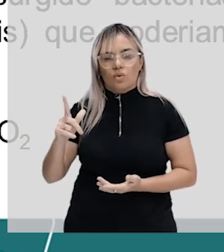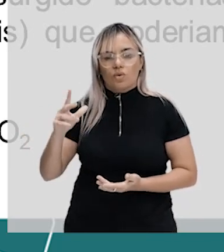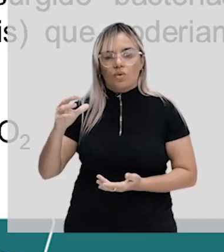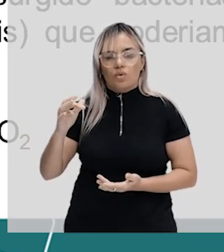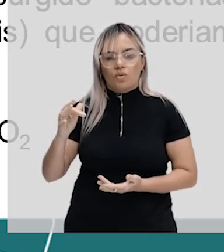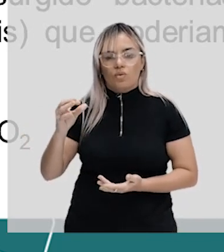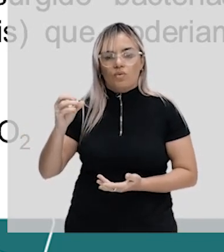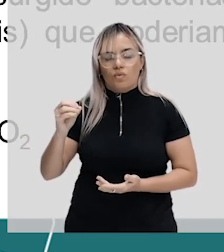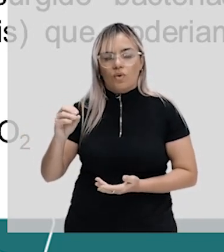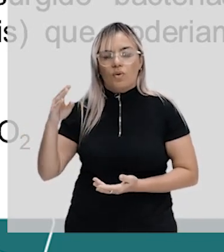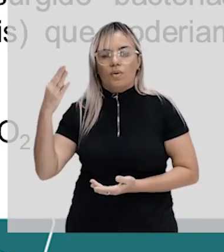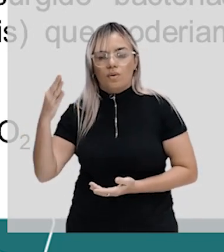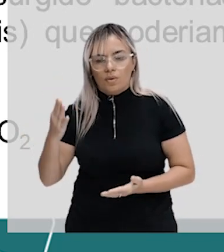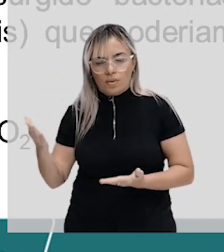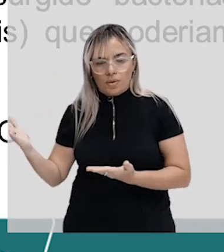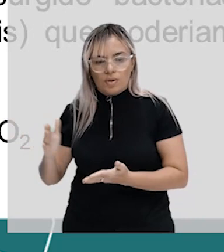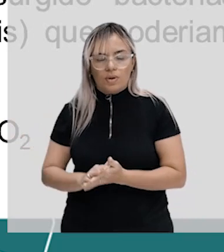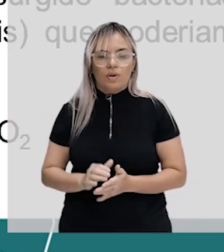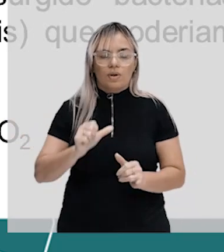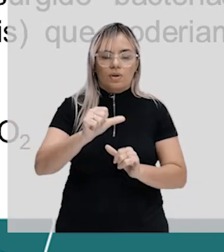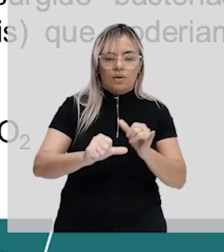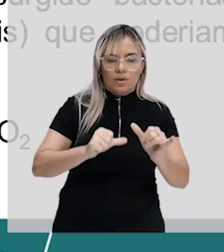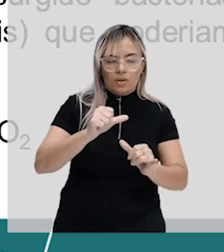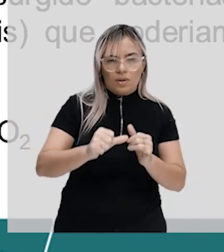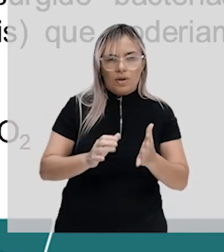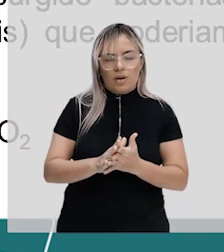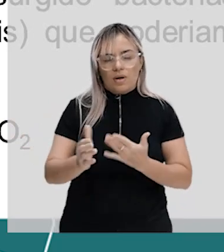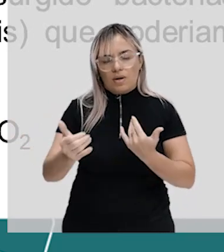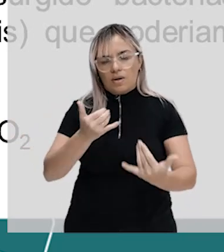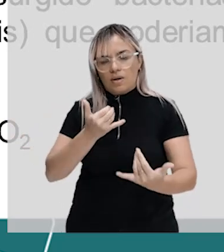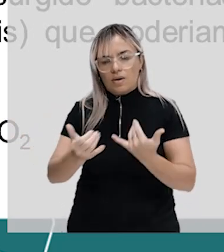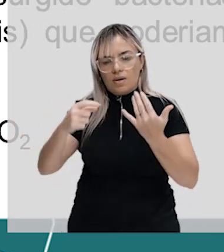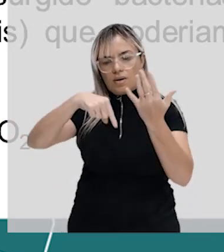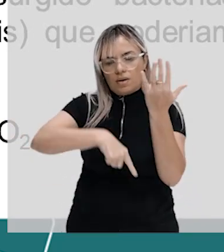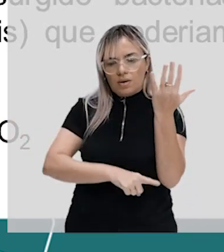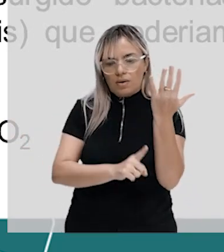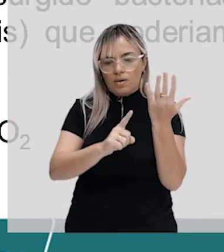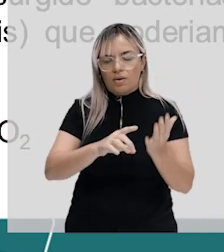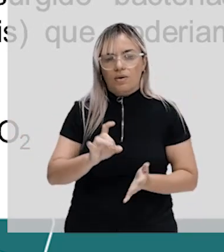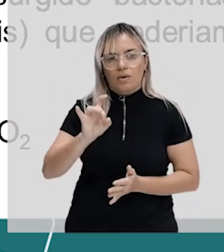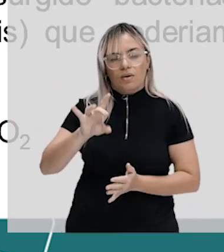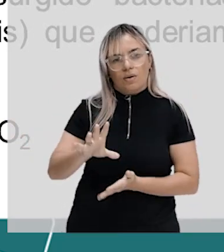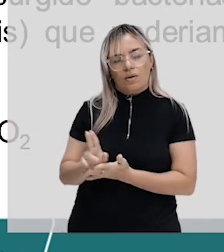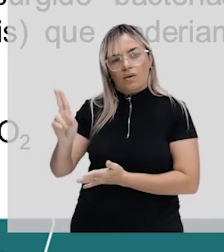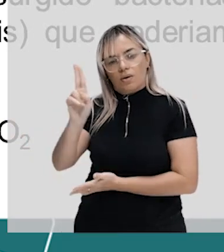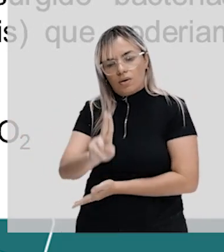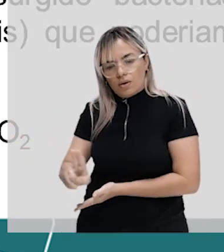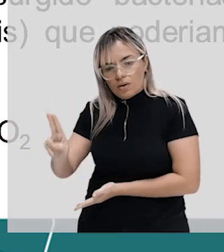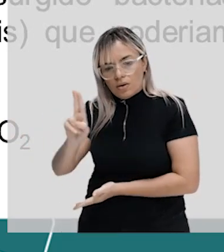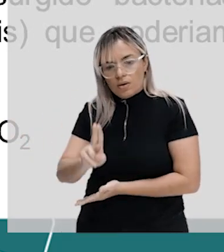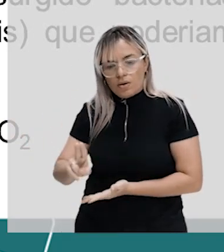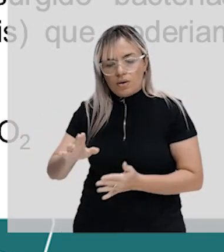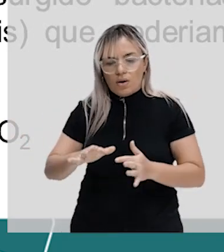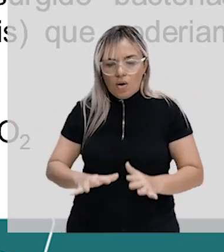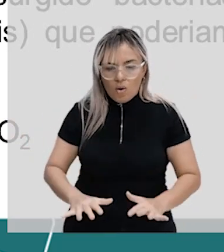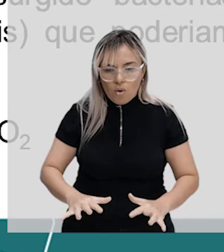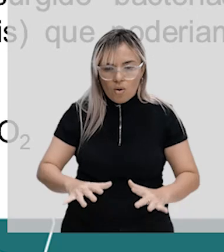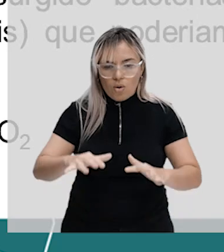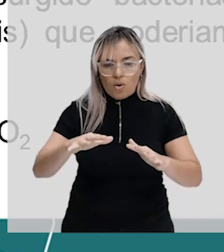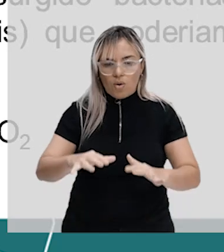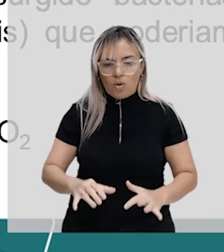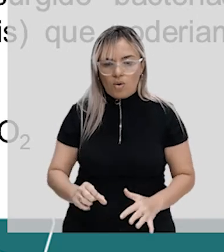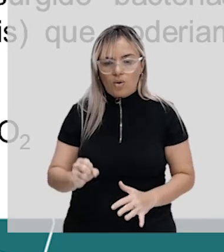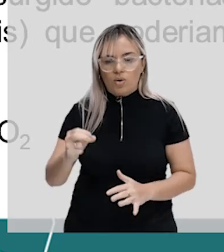sulfobactérias, elas faziam uma reação química semelhante à da fotossíntese, só que usavam o gás sulfídrico. Com o tempo, foi